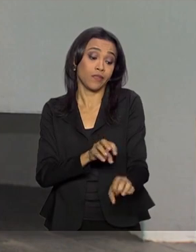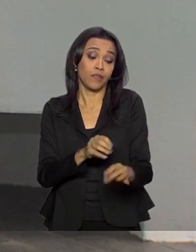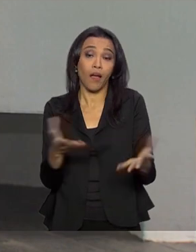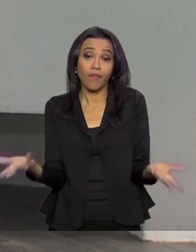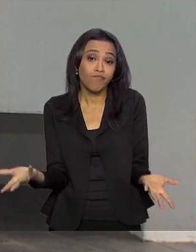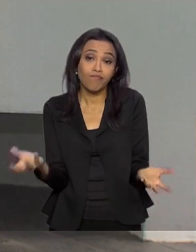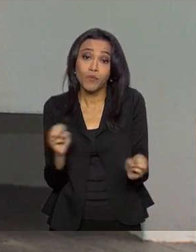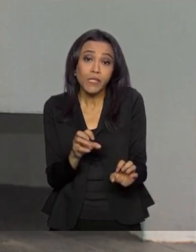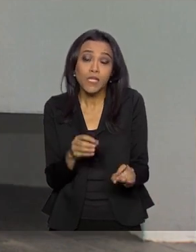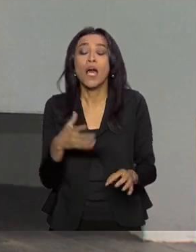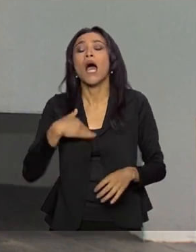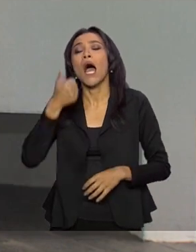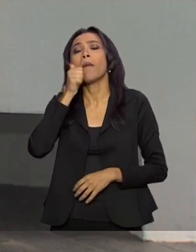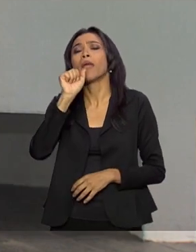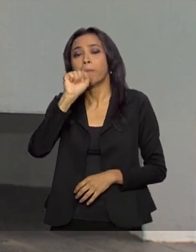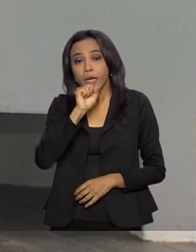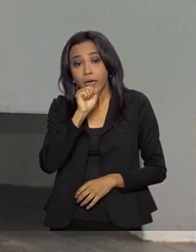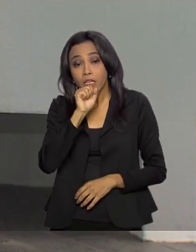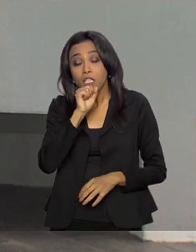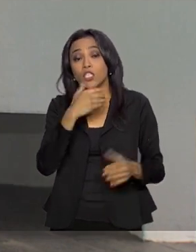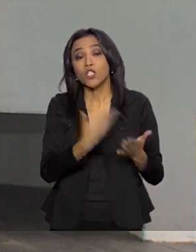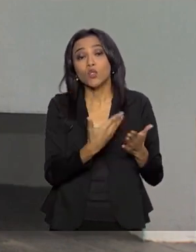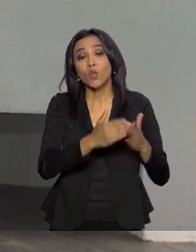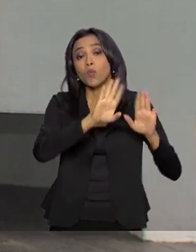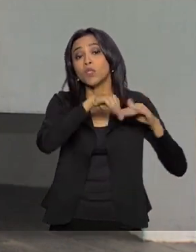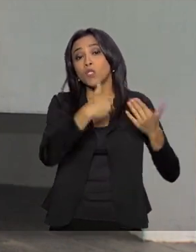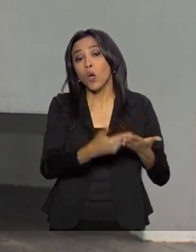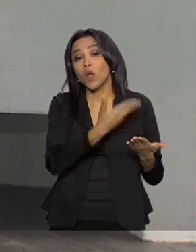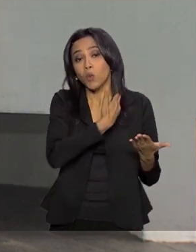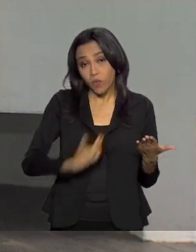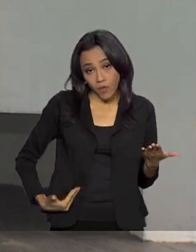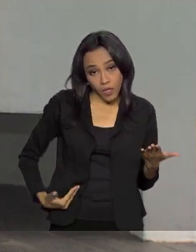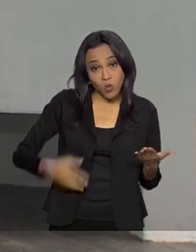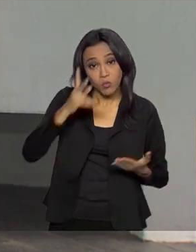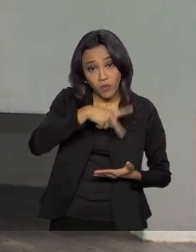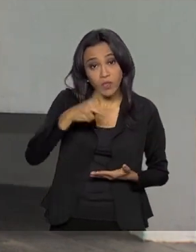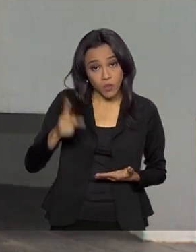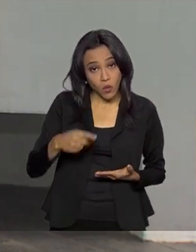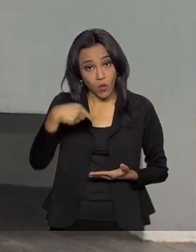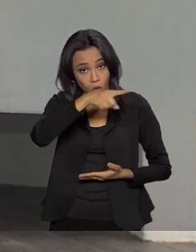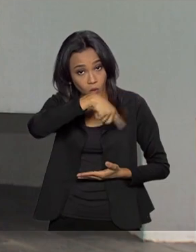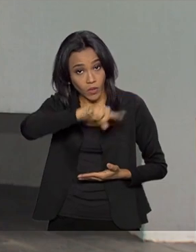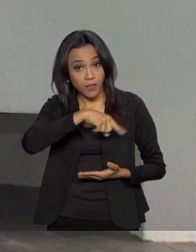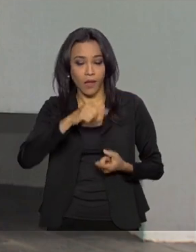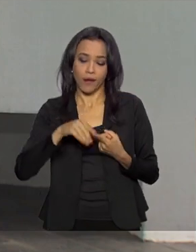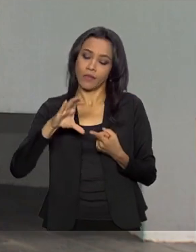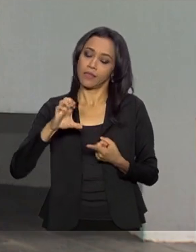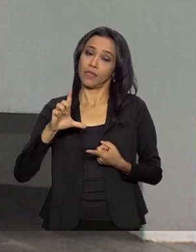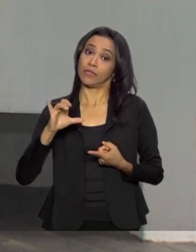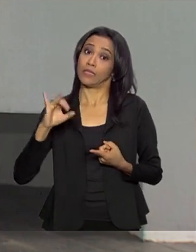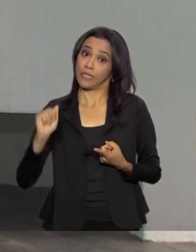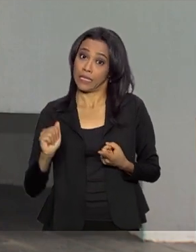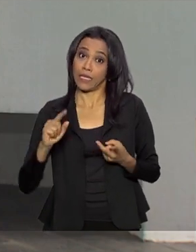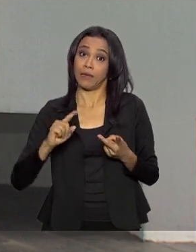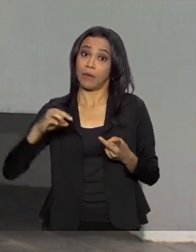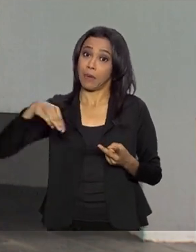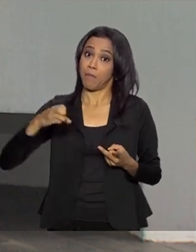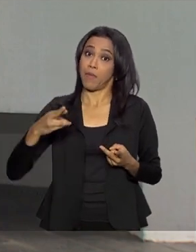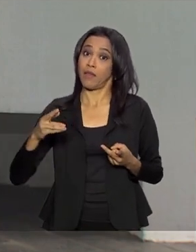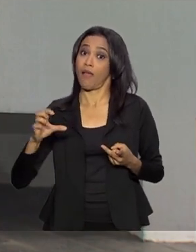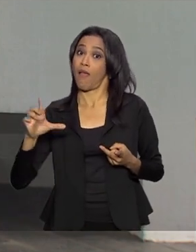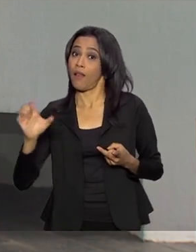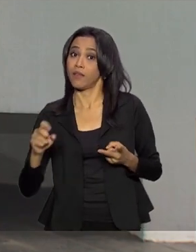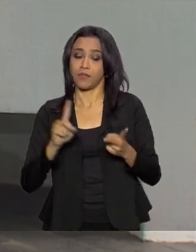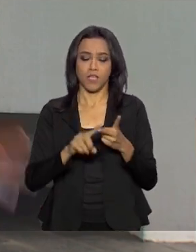A minha mãe estudou escola pública. os professores dela eram Cecília Meirelles e Vila Louros.